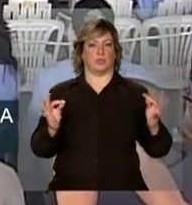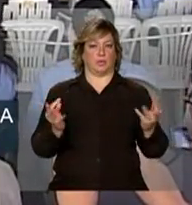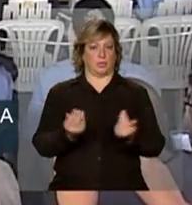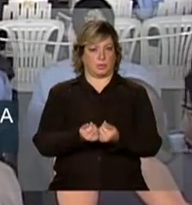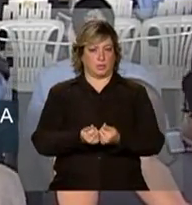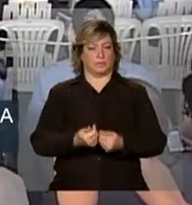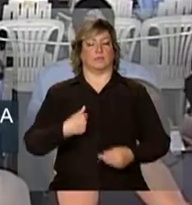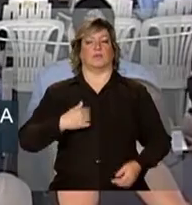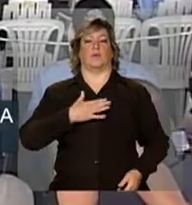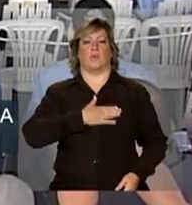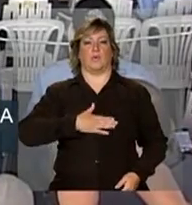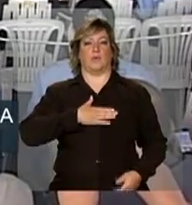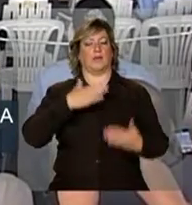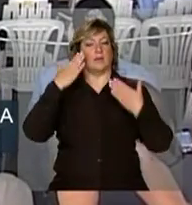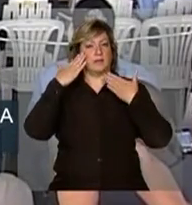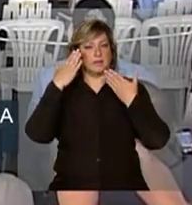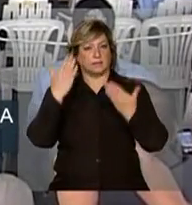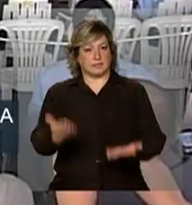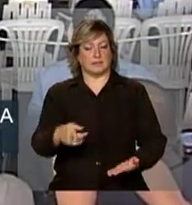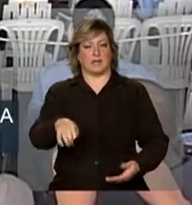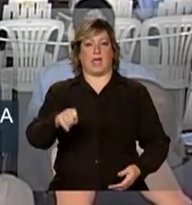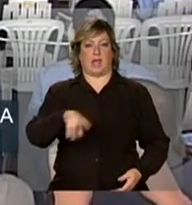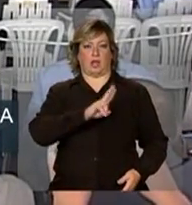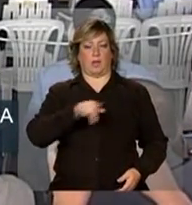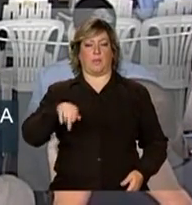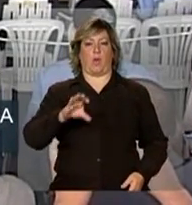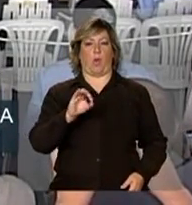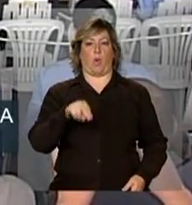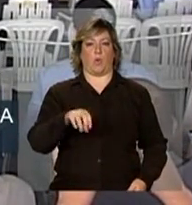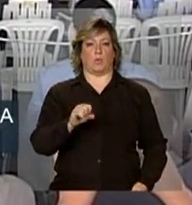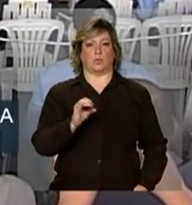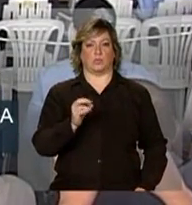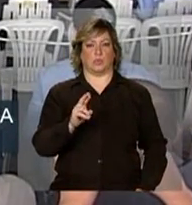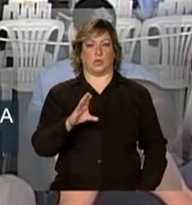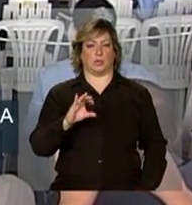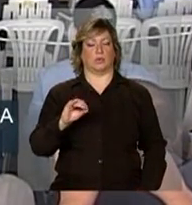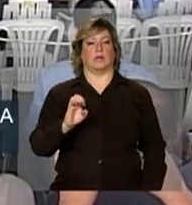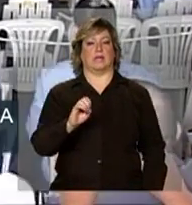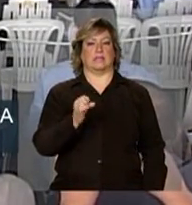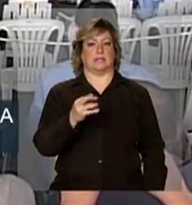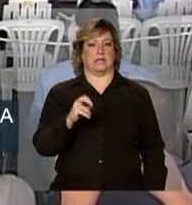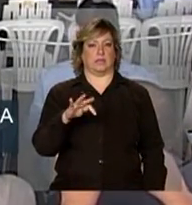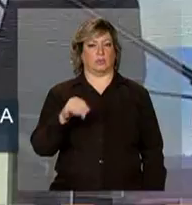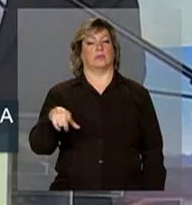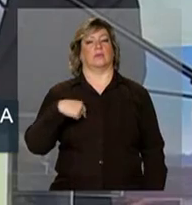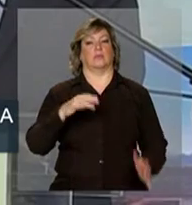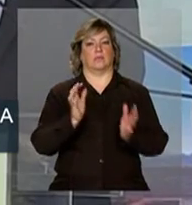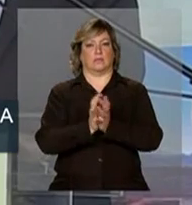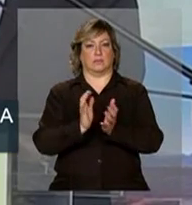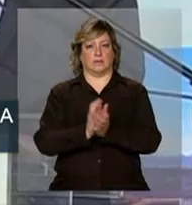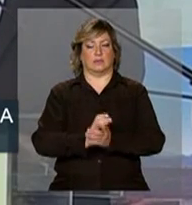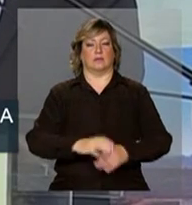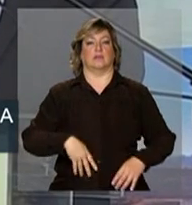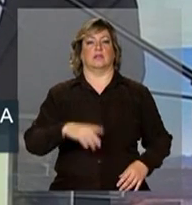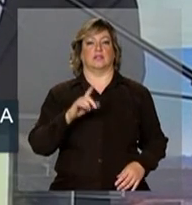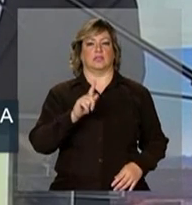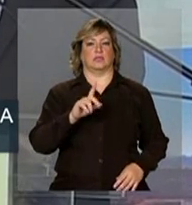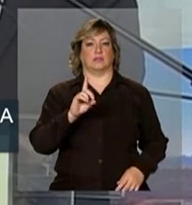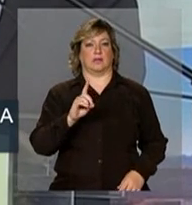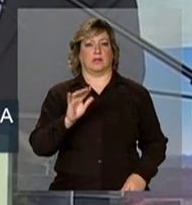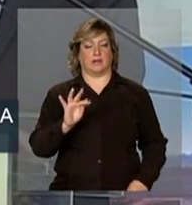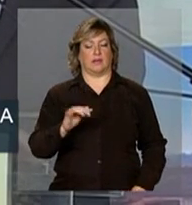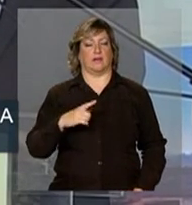Gostaria de agradecer em nome dos sócios do consórcio Estreito, Tracta Bel Energia, GDF Suez, Alcoa,